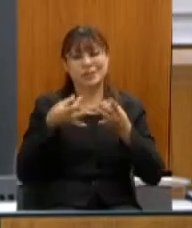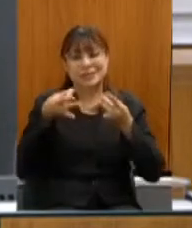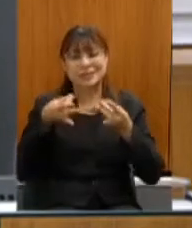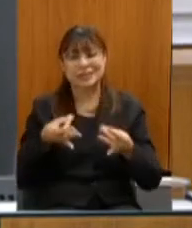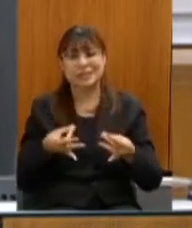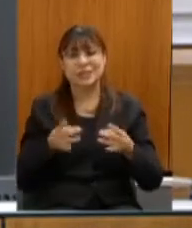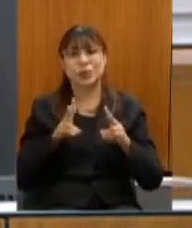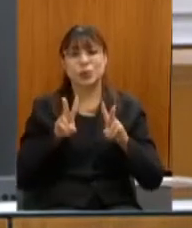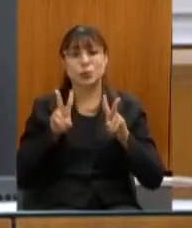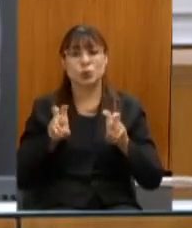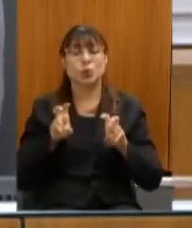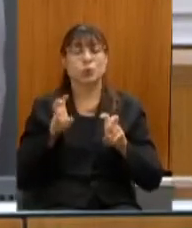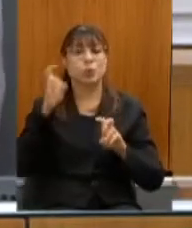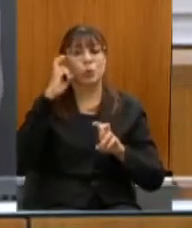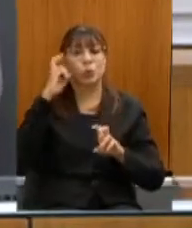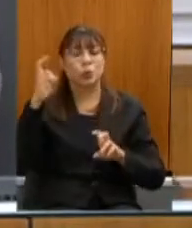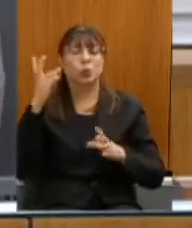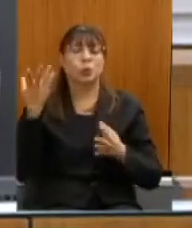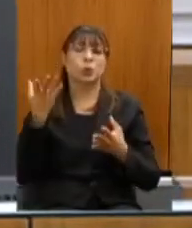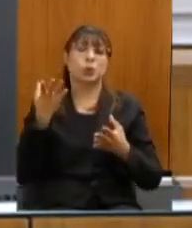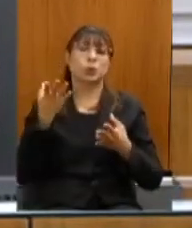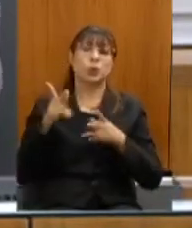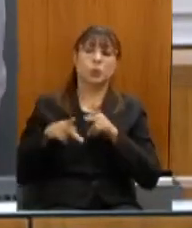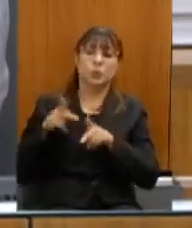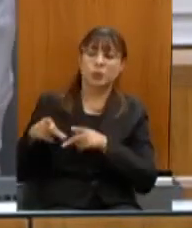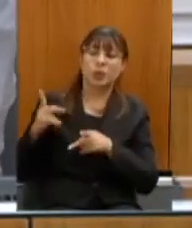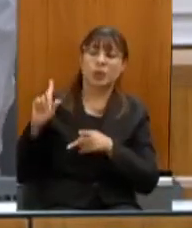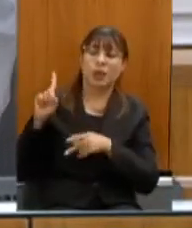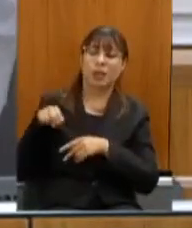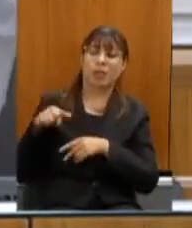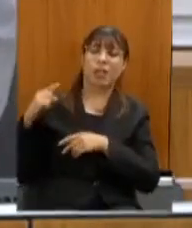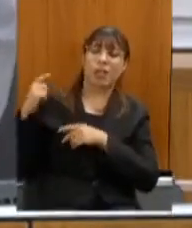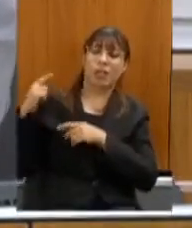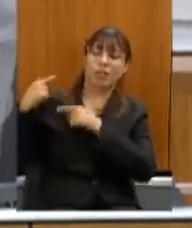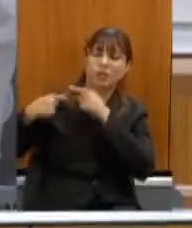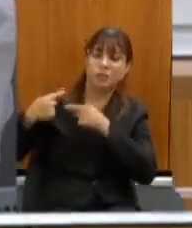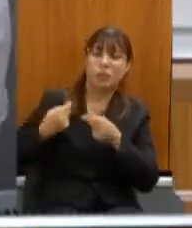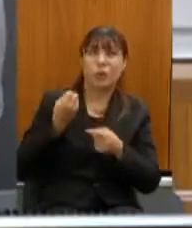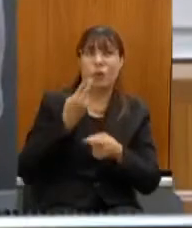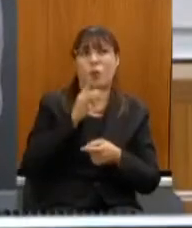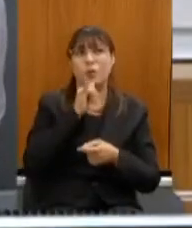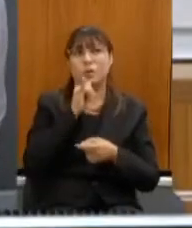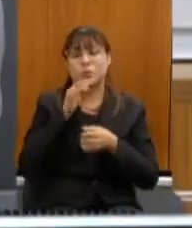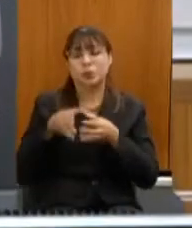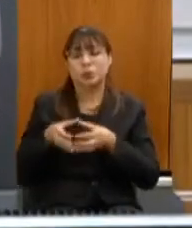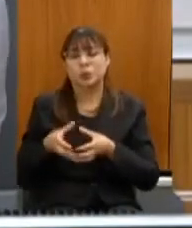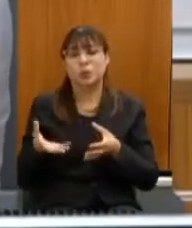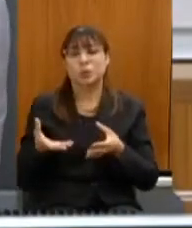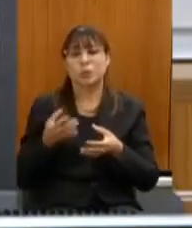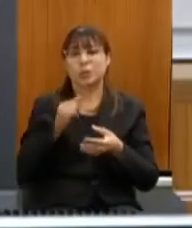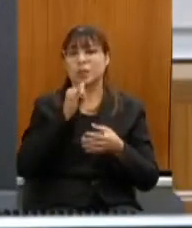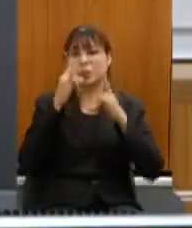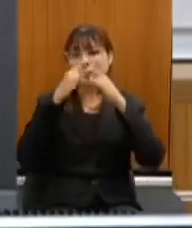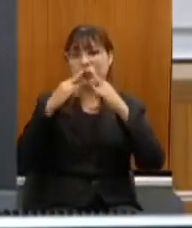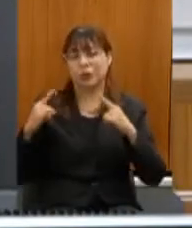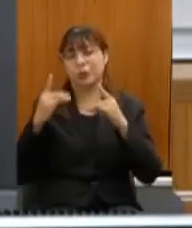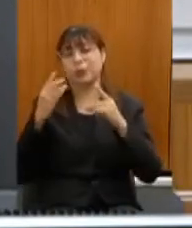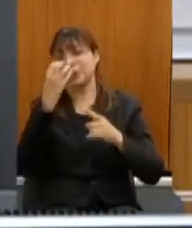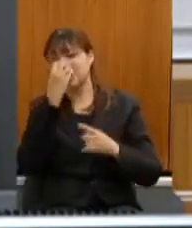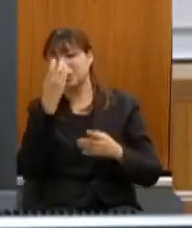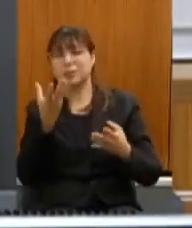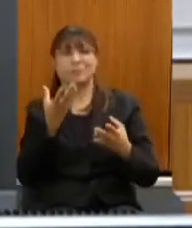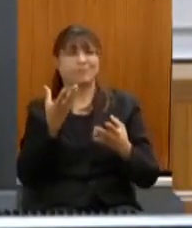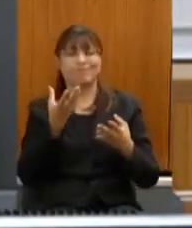nem a cultura popular tradicional que isentava ou os grupos por exemplo mais vulneráveis como o circo nada